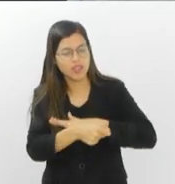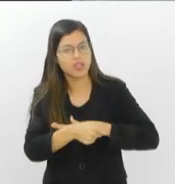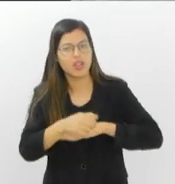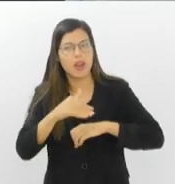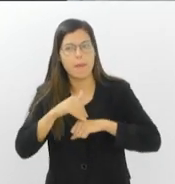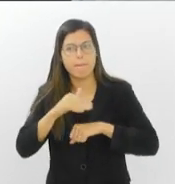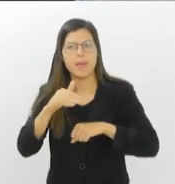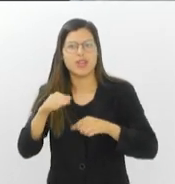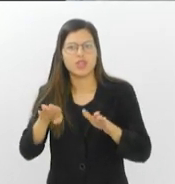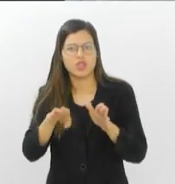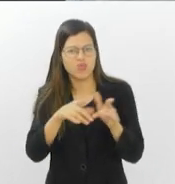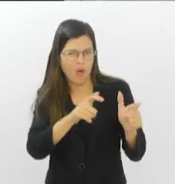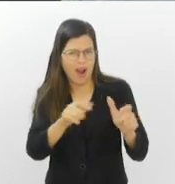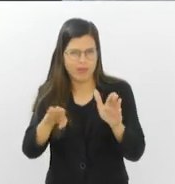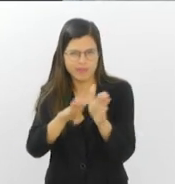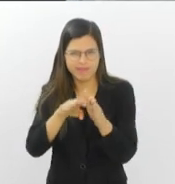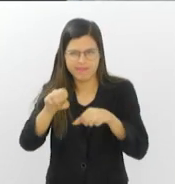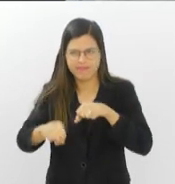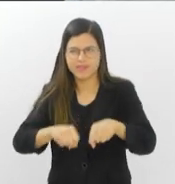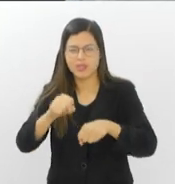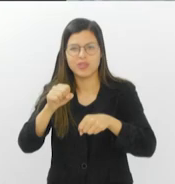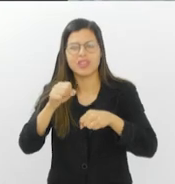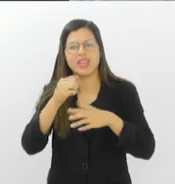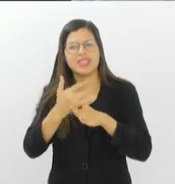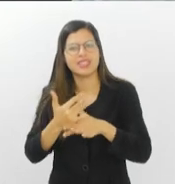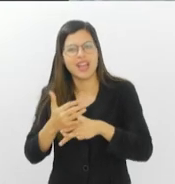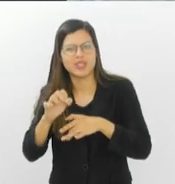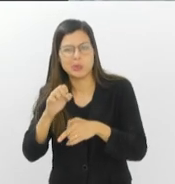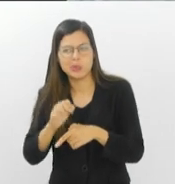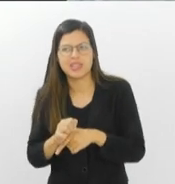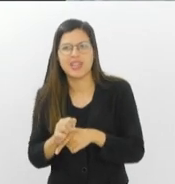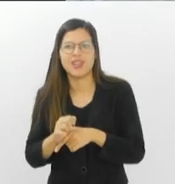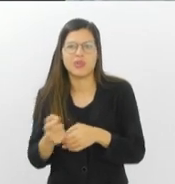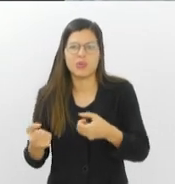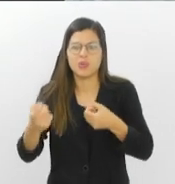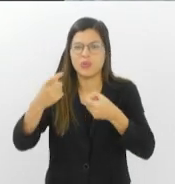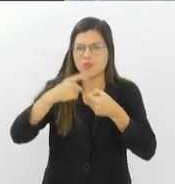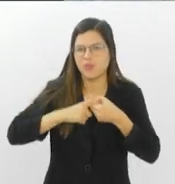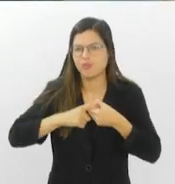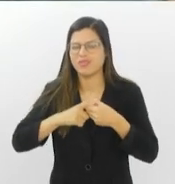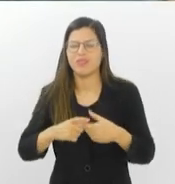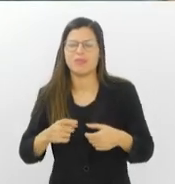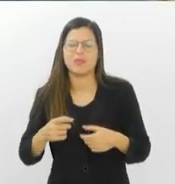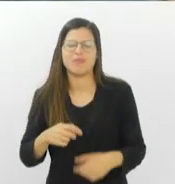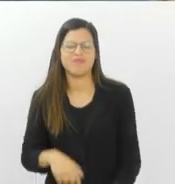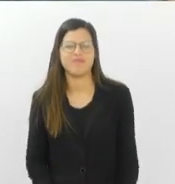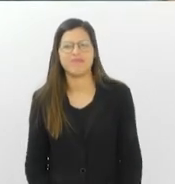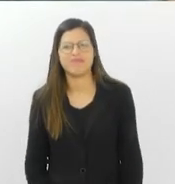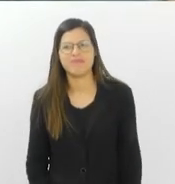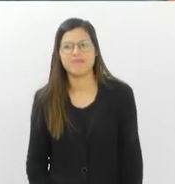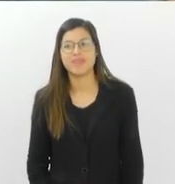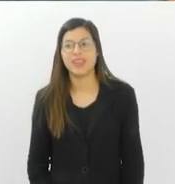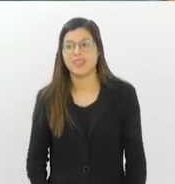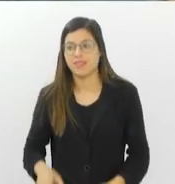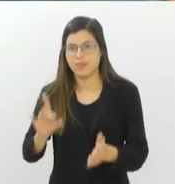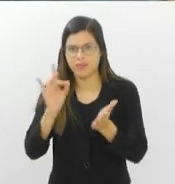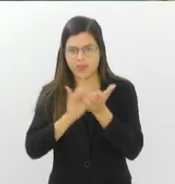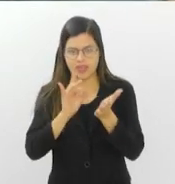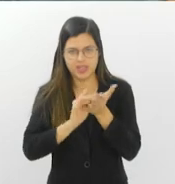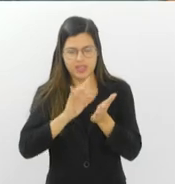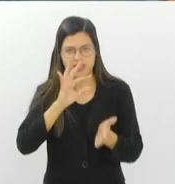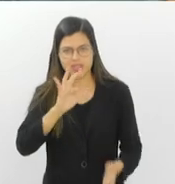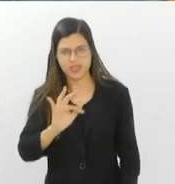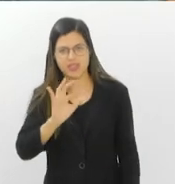na cidade e no Estado como um todo então fica aí a sugestão, voltamos com vocês ao estúdio. É verdade, Flávia, precisa muito da